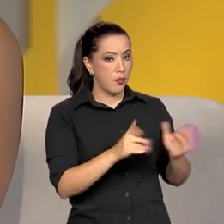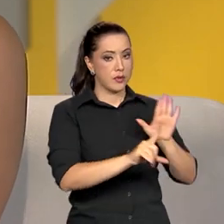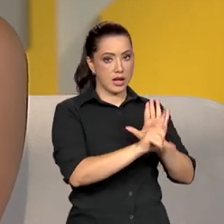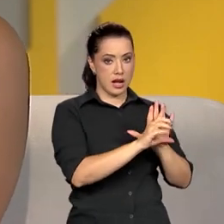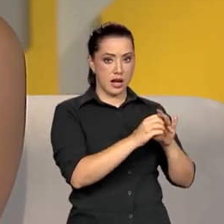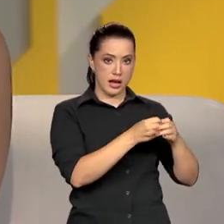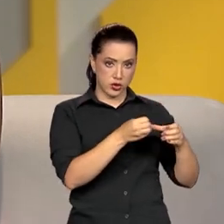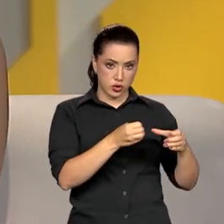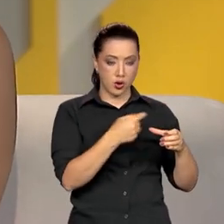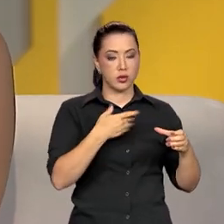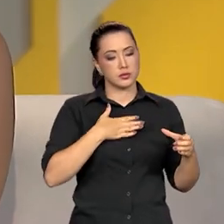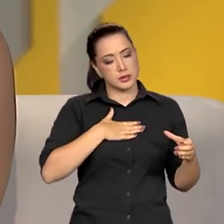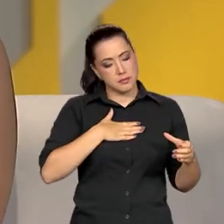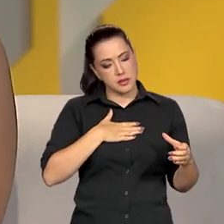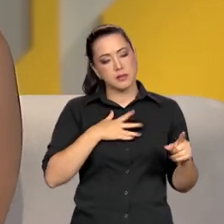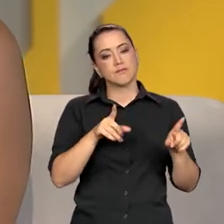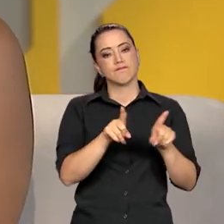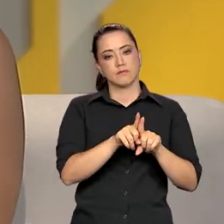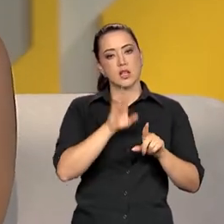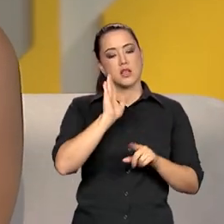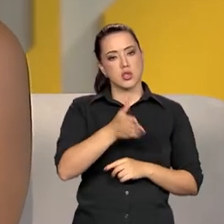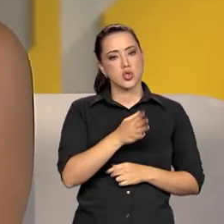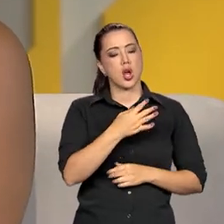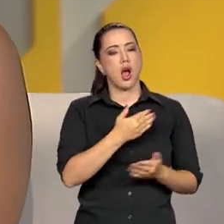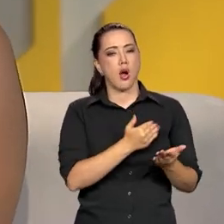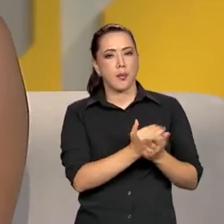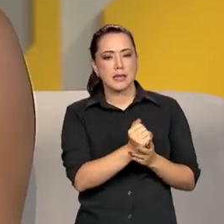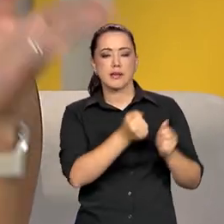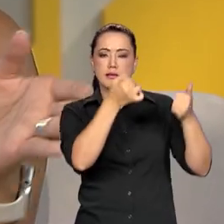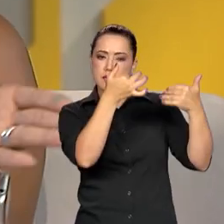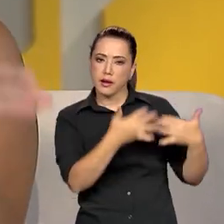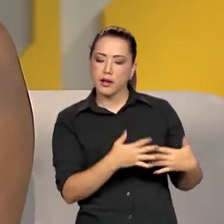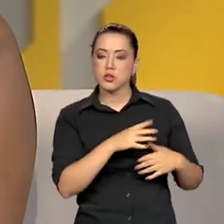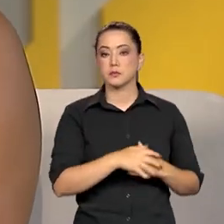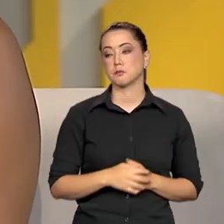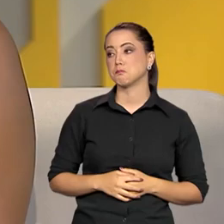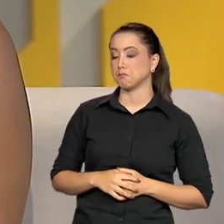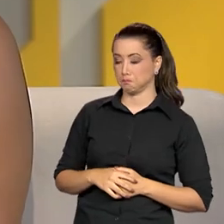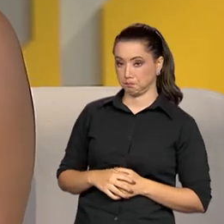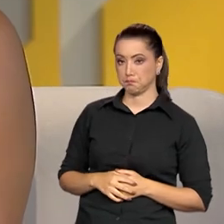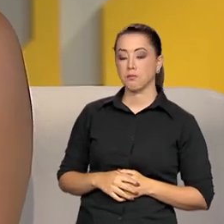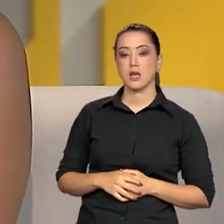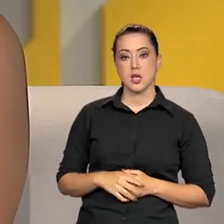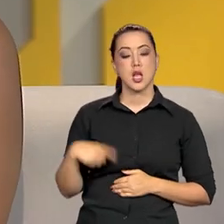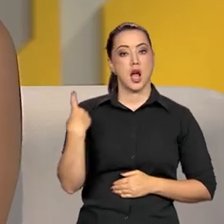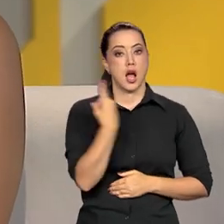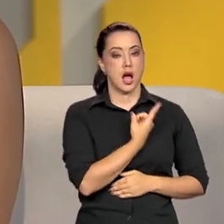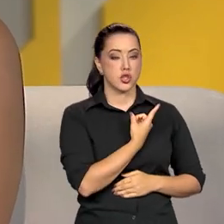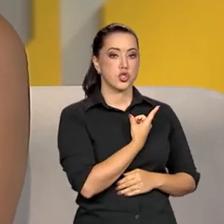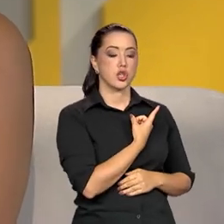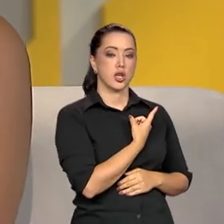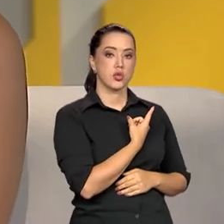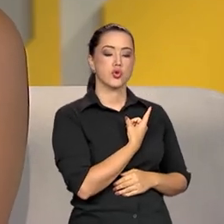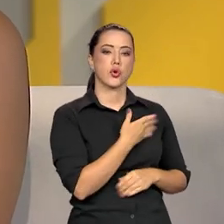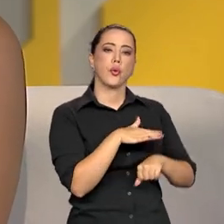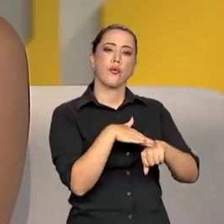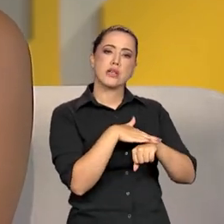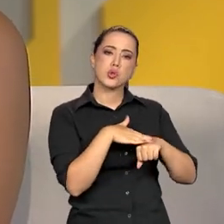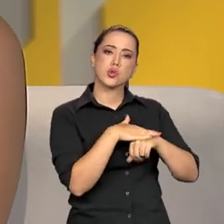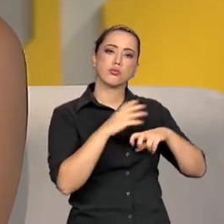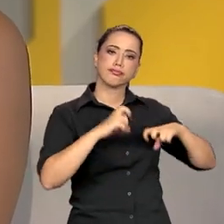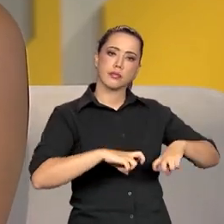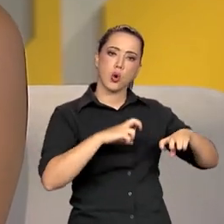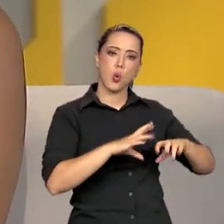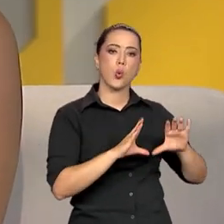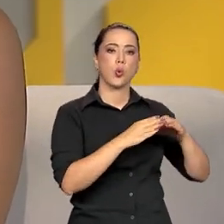algo que, para além da minha trajetória, é algo que a gente já tem começado a falar. Nós sentamos semana passada com o CONIF, que é o Conselho dos